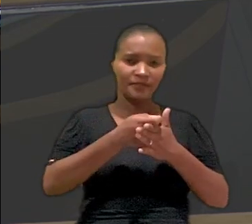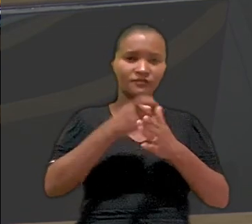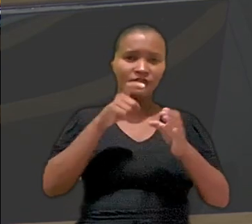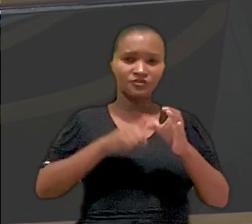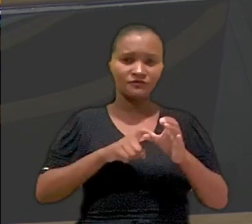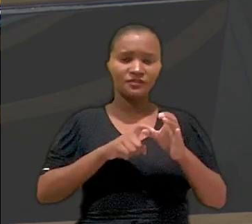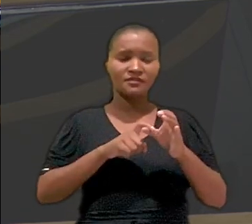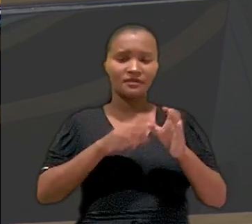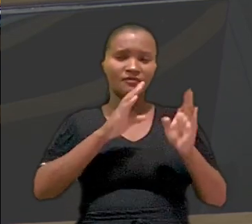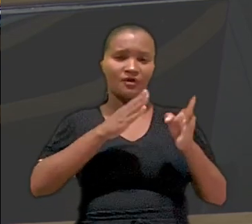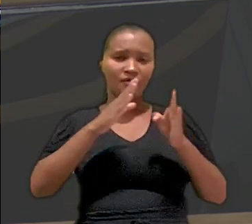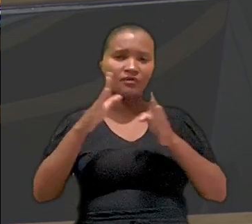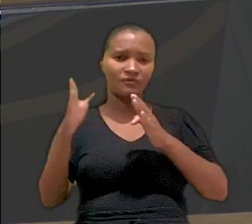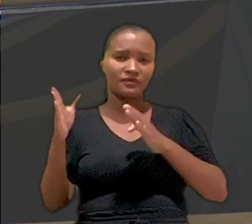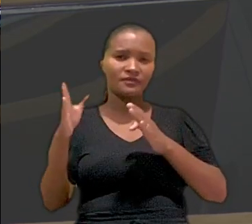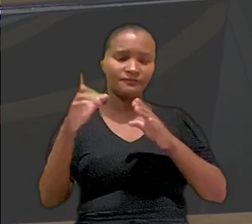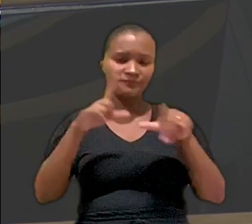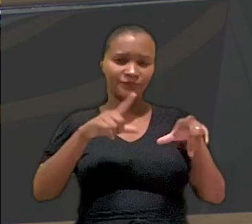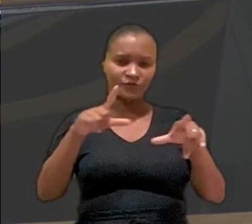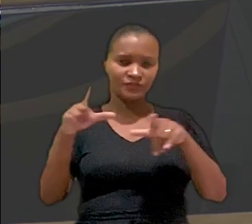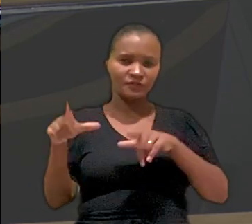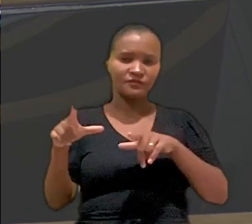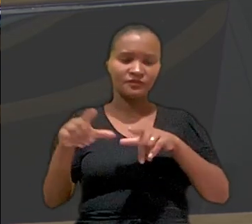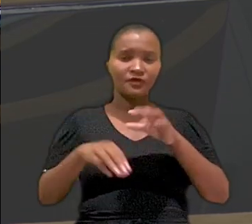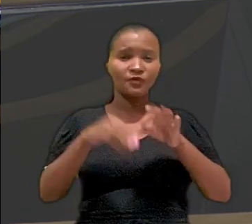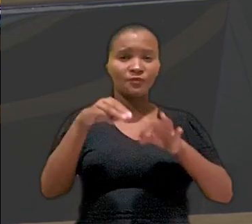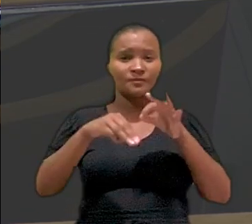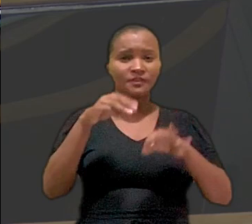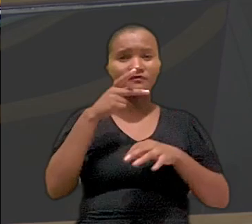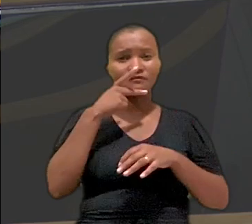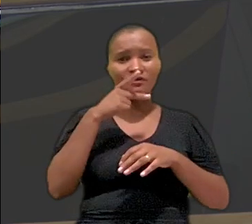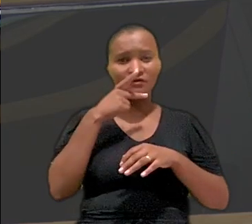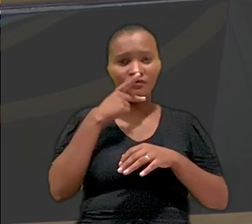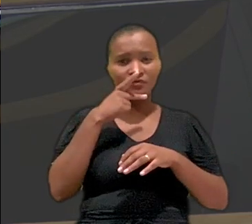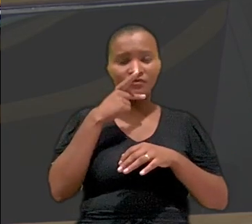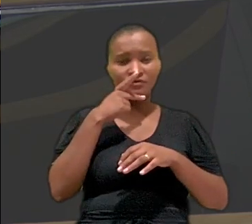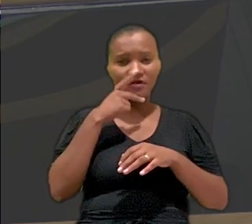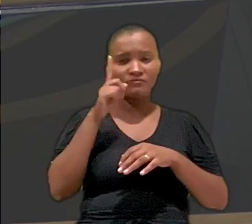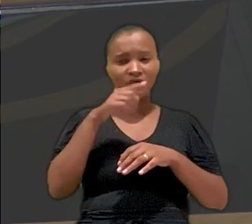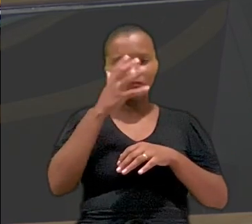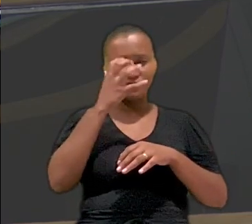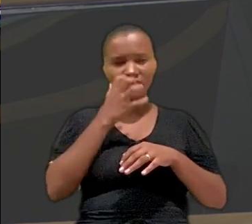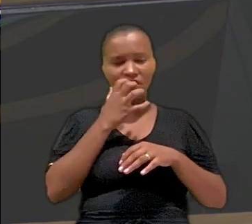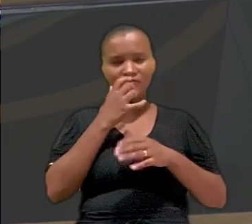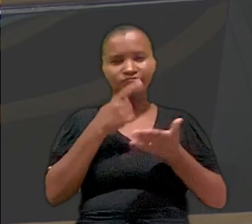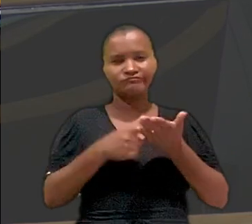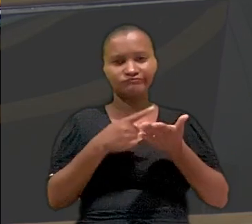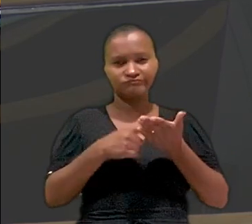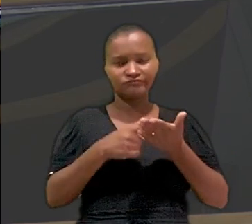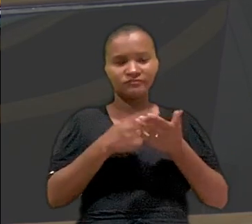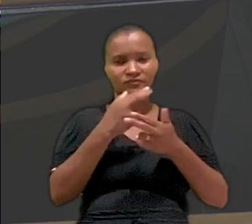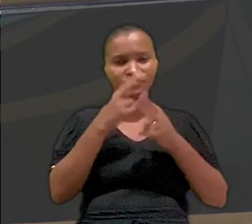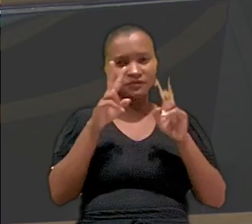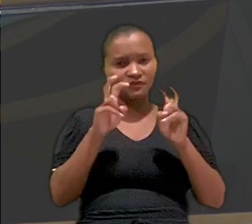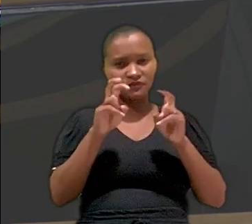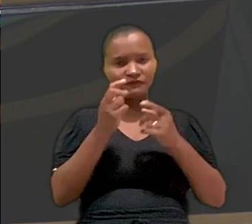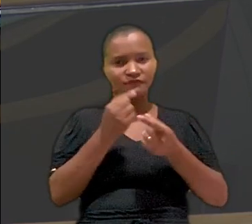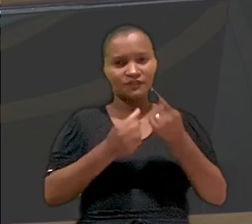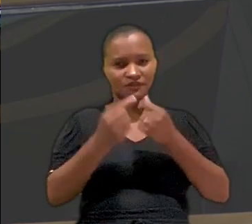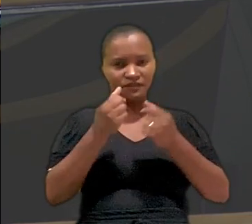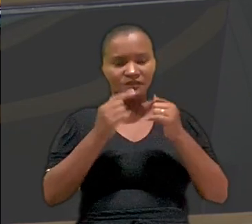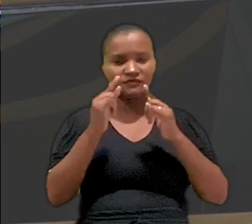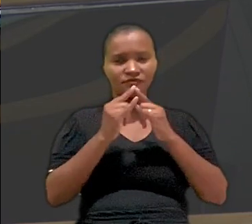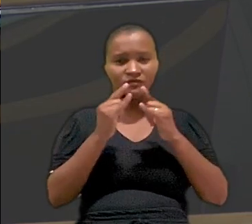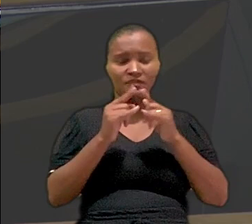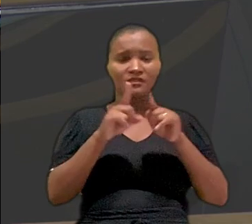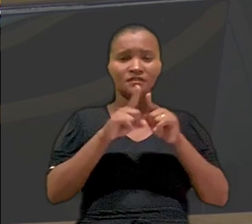segundo a ordem de preferência legal dos credores. O ministro acrescentou que a medida decorre do sério comprometimento da situação financeira